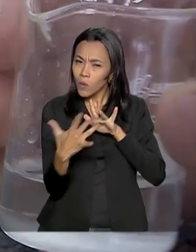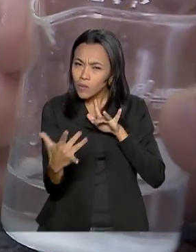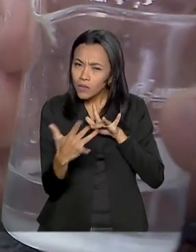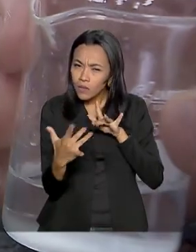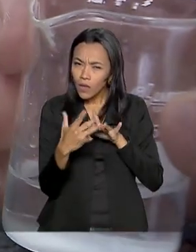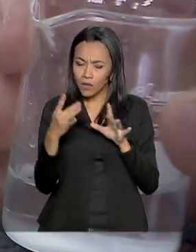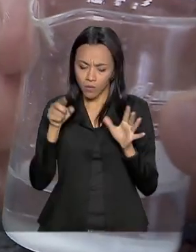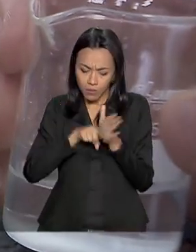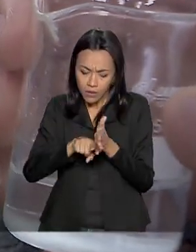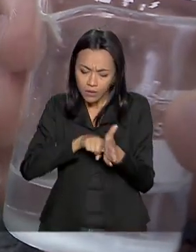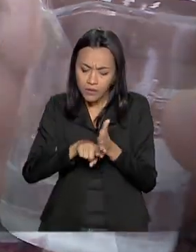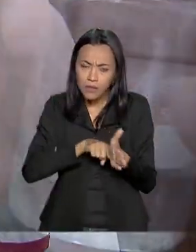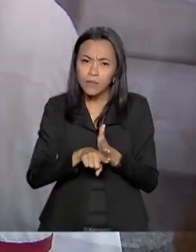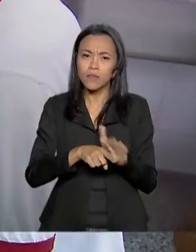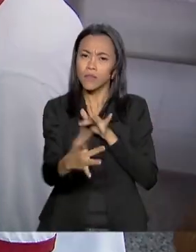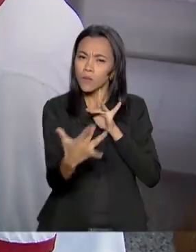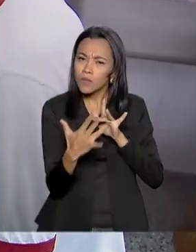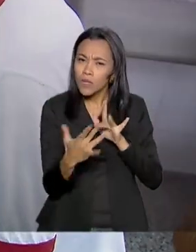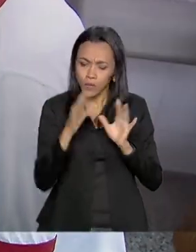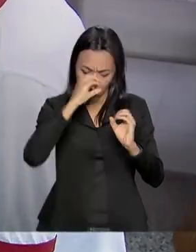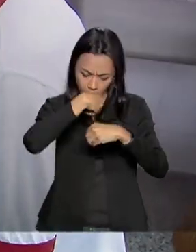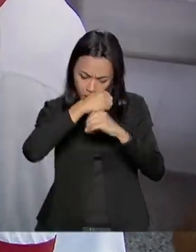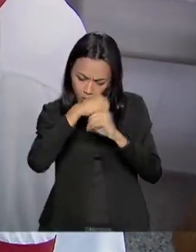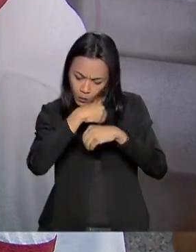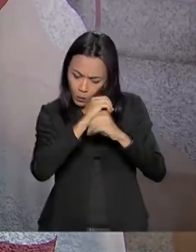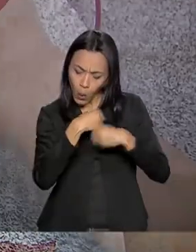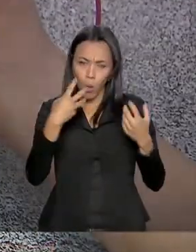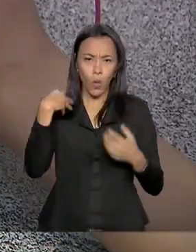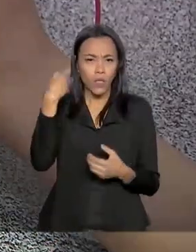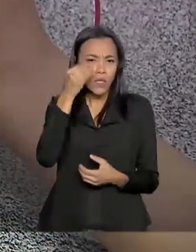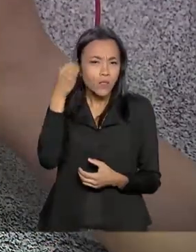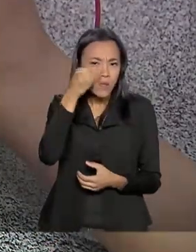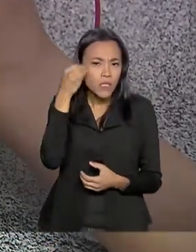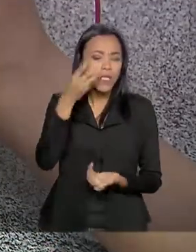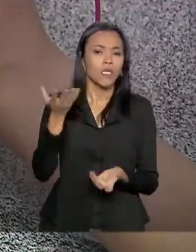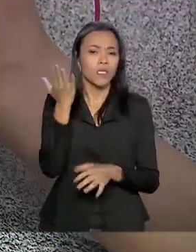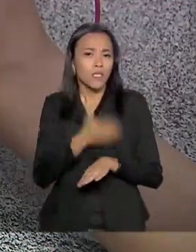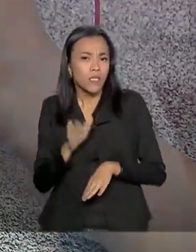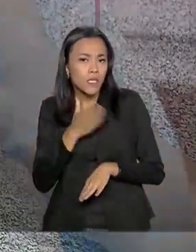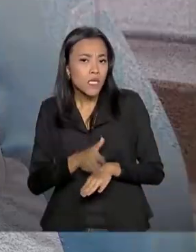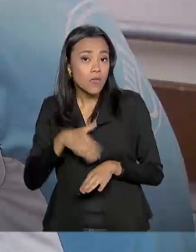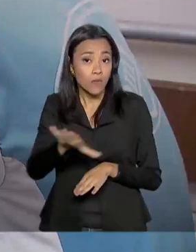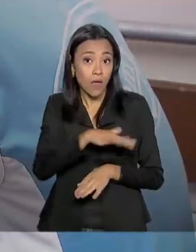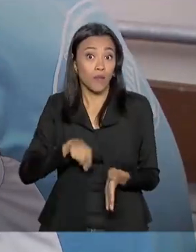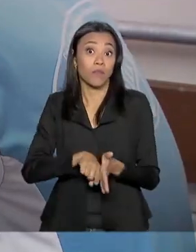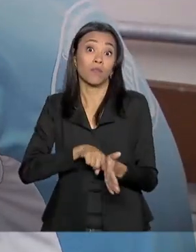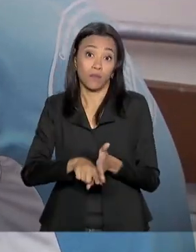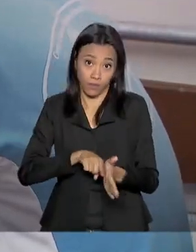dentro dos laboratórios, os alunos fazendo práticas e experimentos de pesquisa.